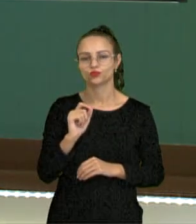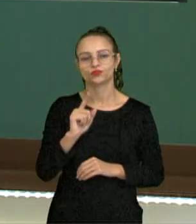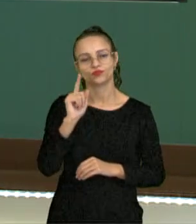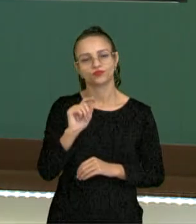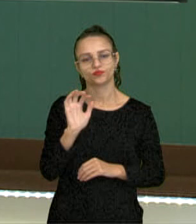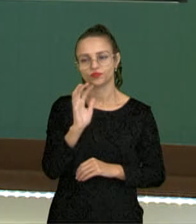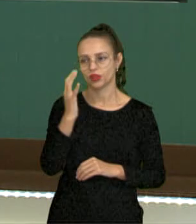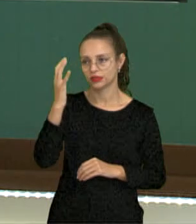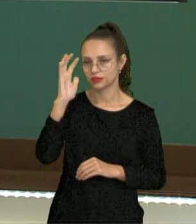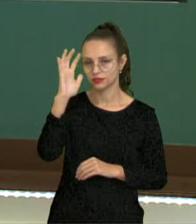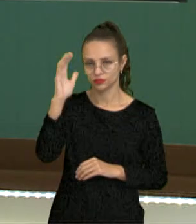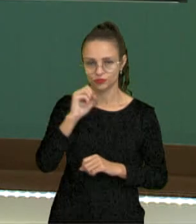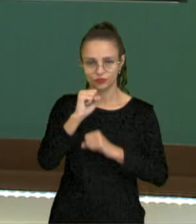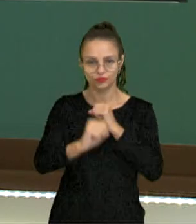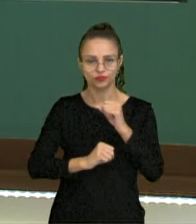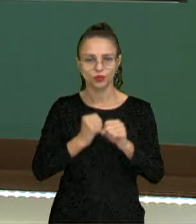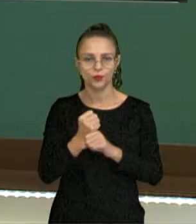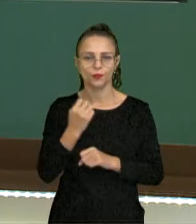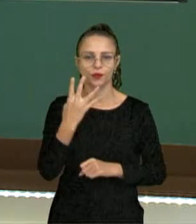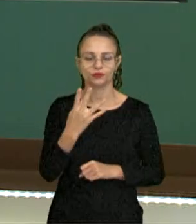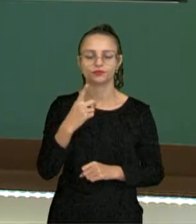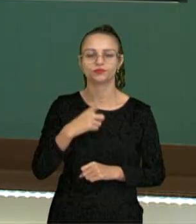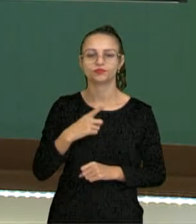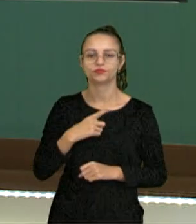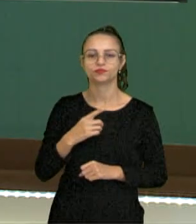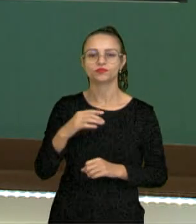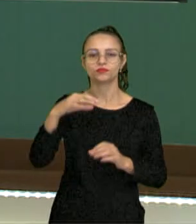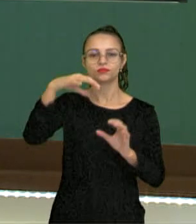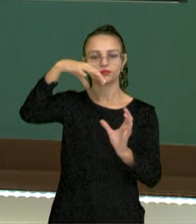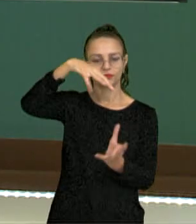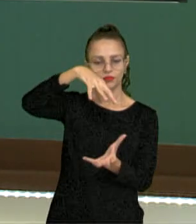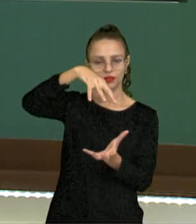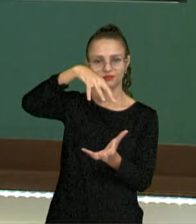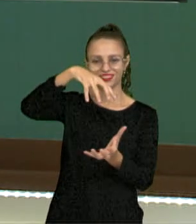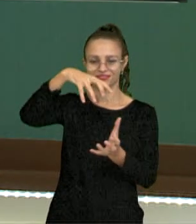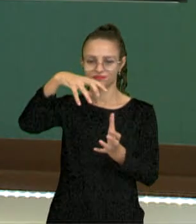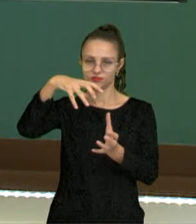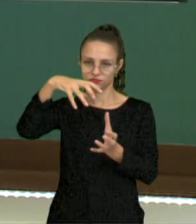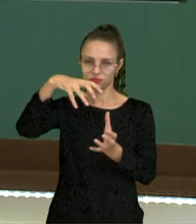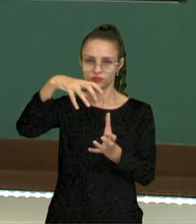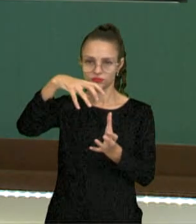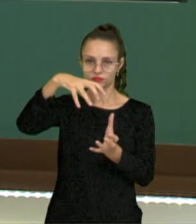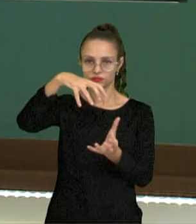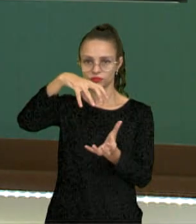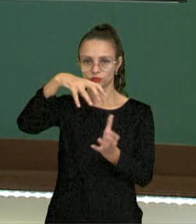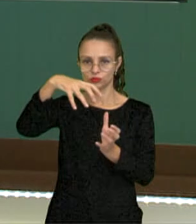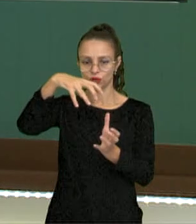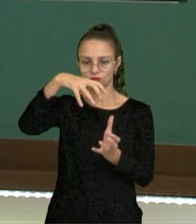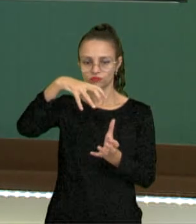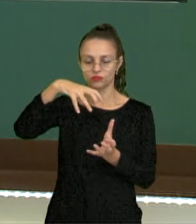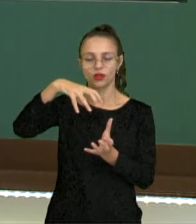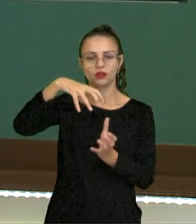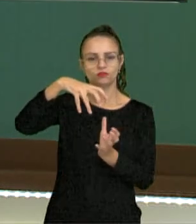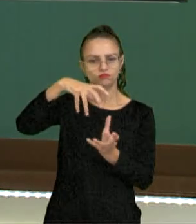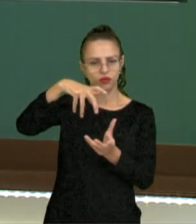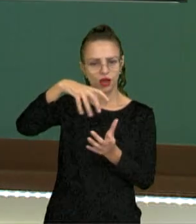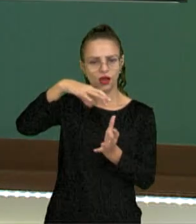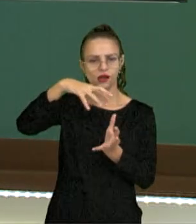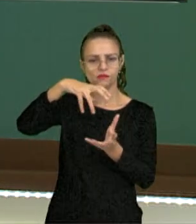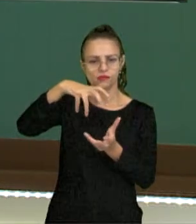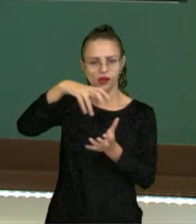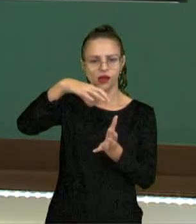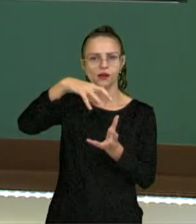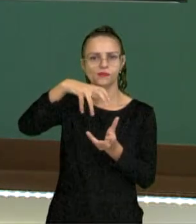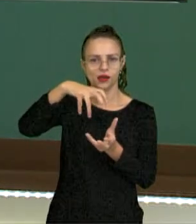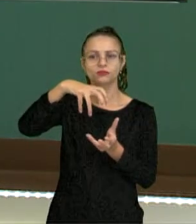estações do ano. Então a Terra tem um eixo um pouco inclinado em relação ao Sol e ela gira em torno dela mesma e gira em torno